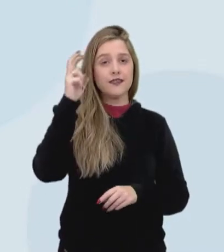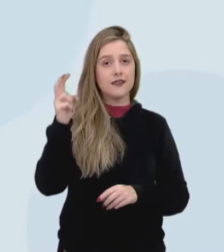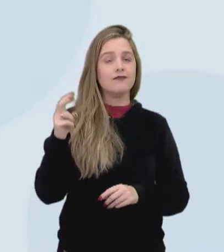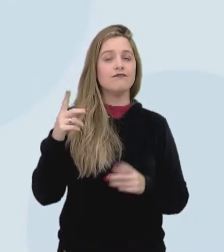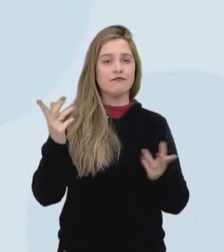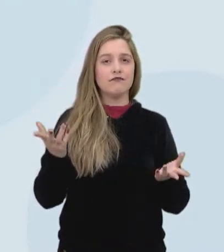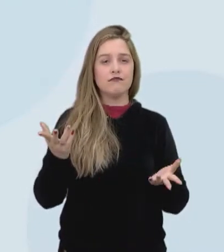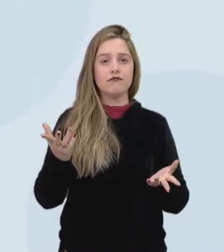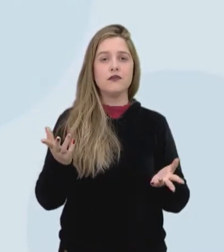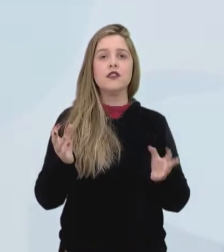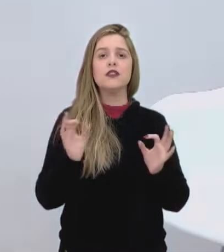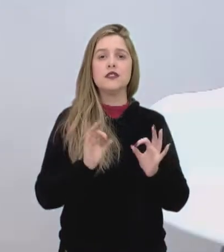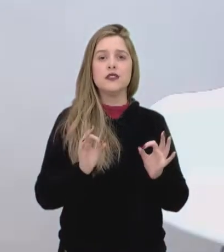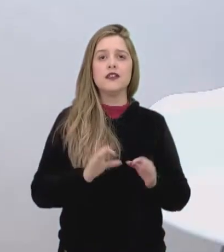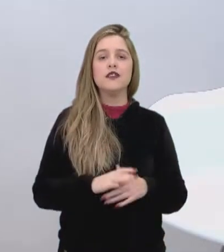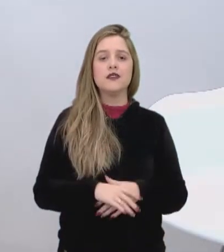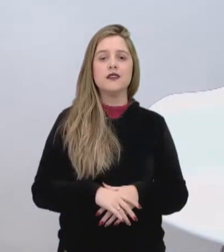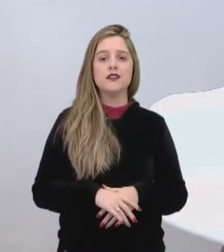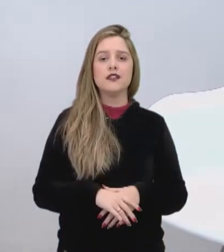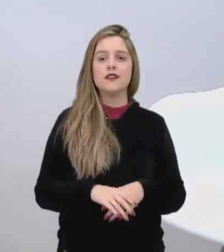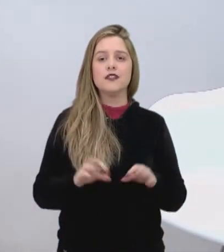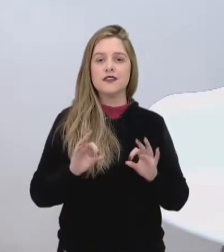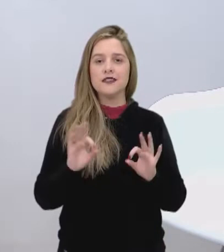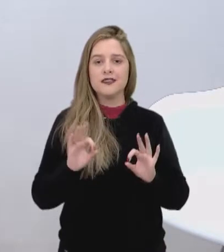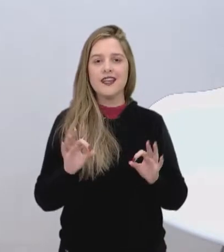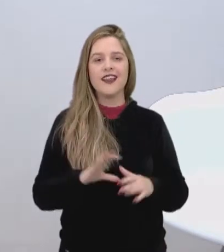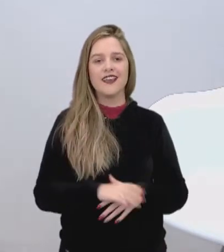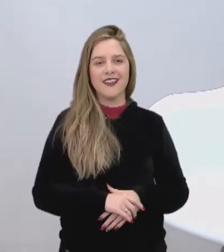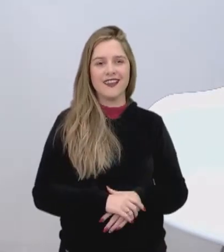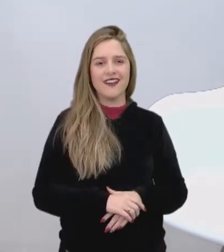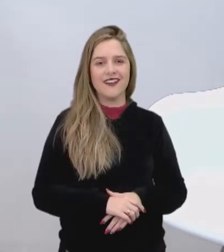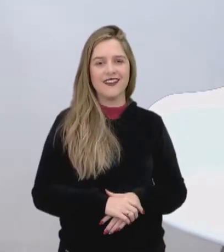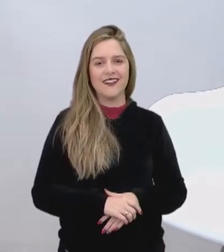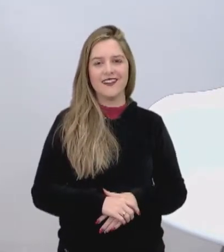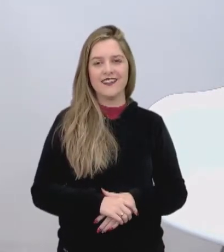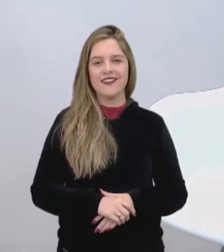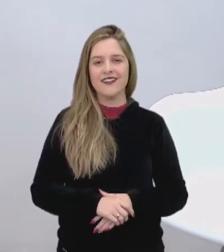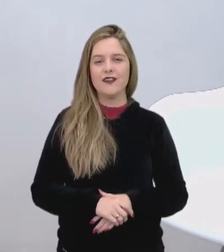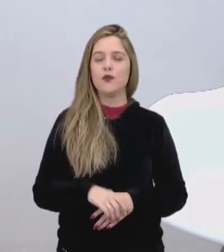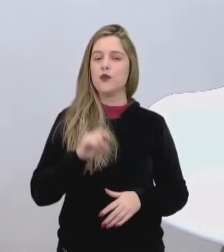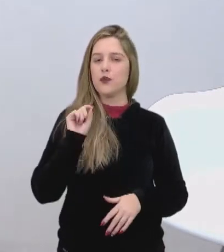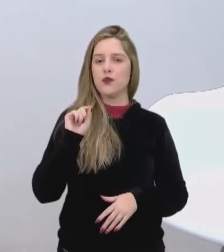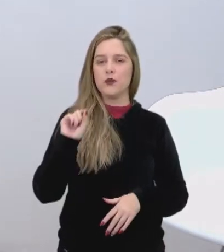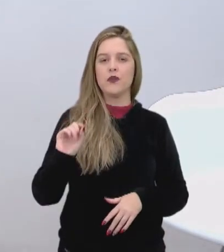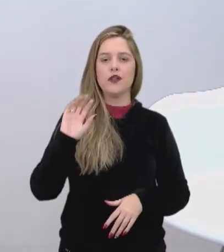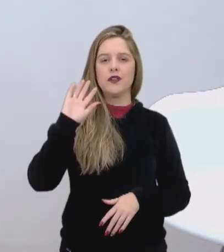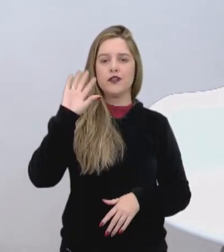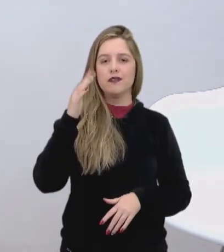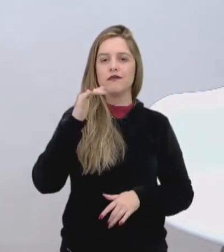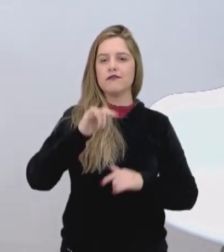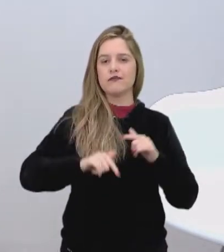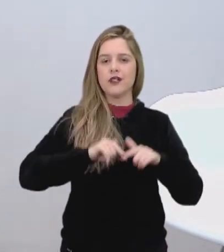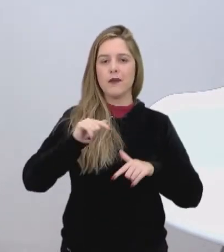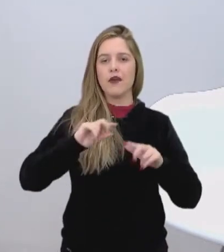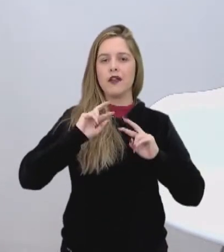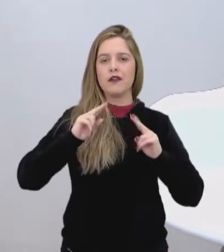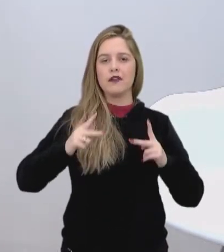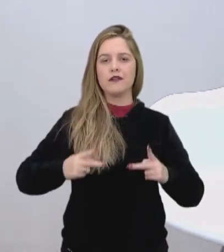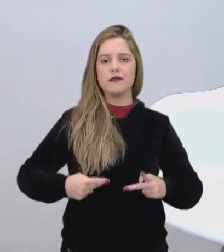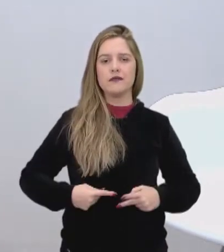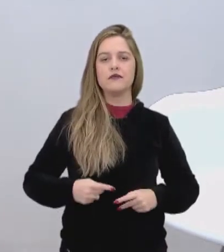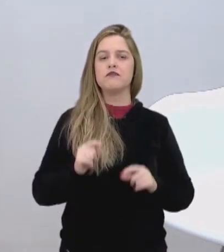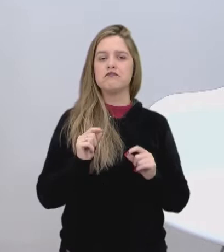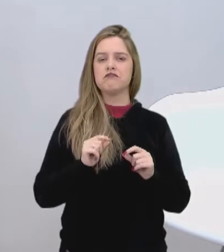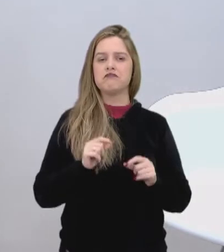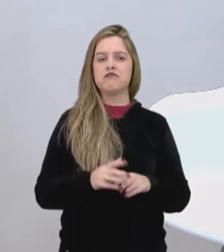a professora, sem romantismo. Sem romantismo. Sem romantismo. Preto no branco. O que aconteceu com o trabalho humano nesse modelo?